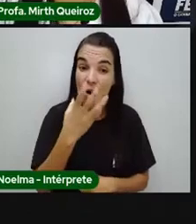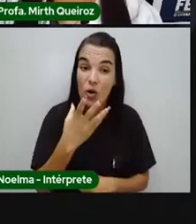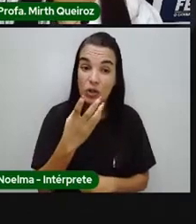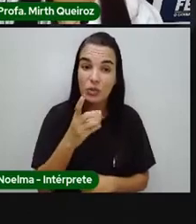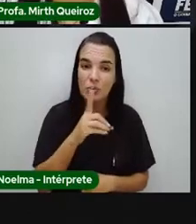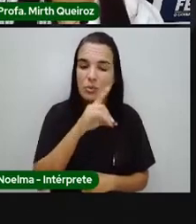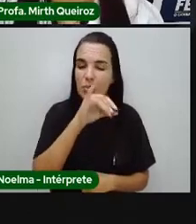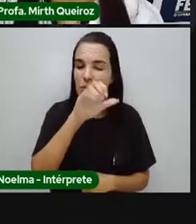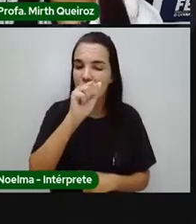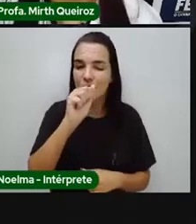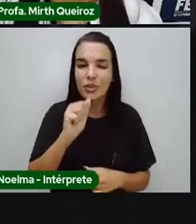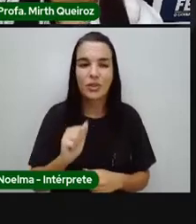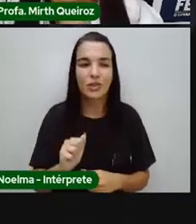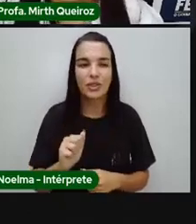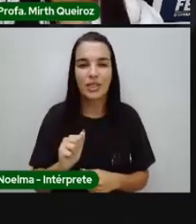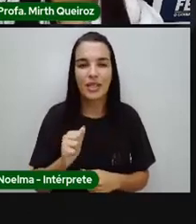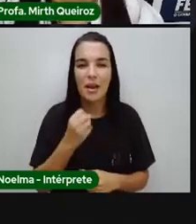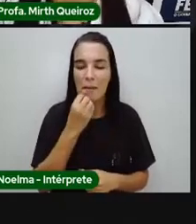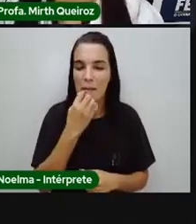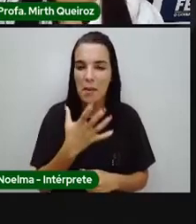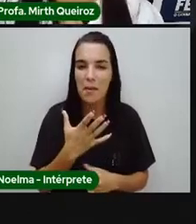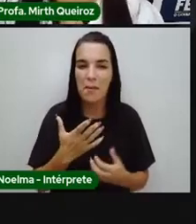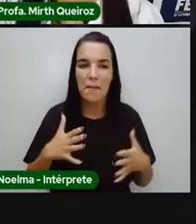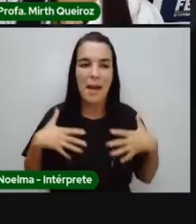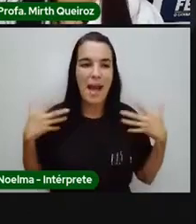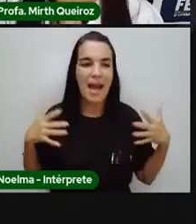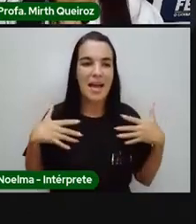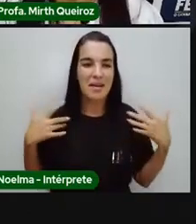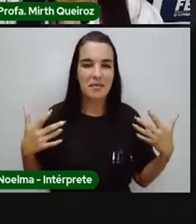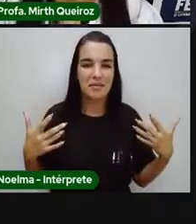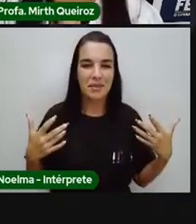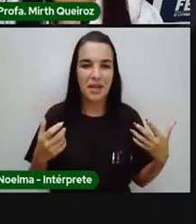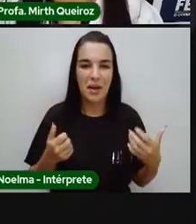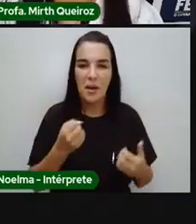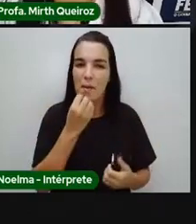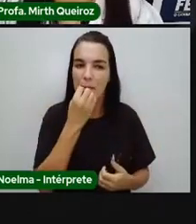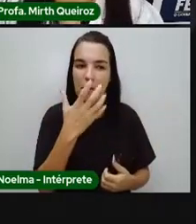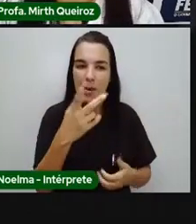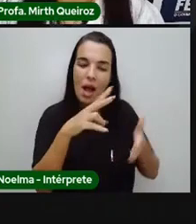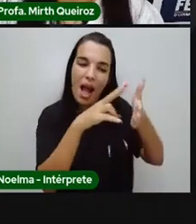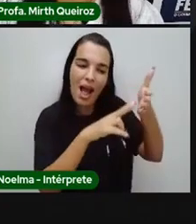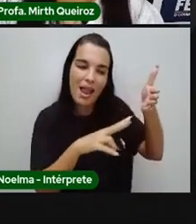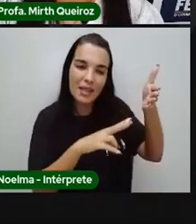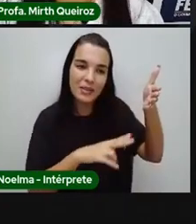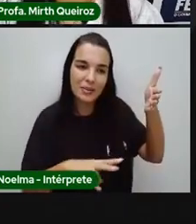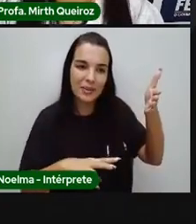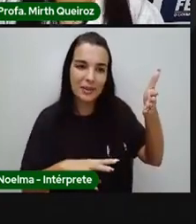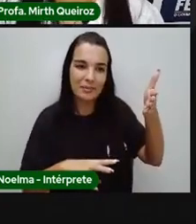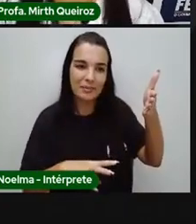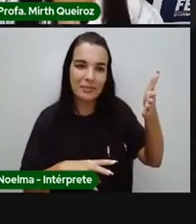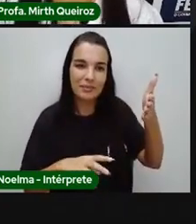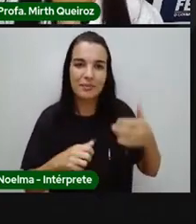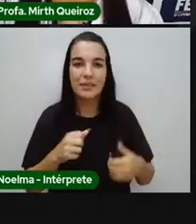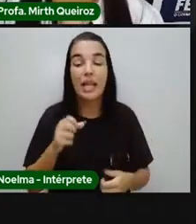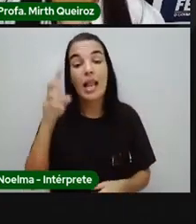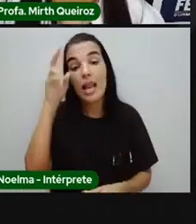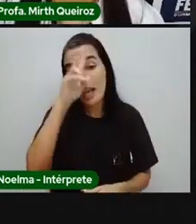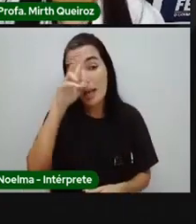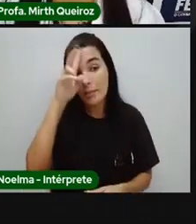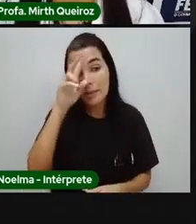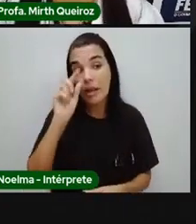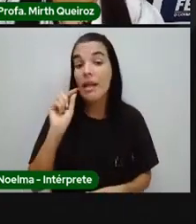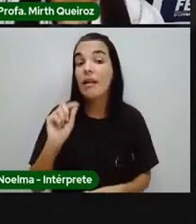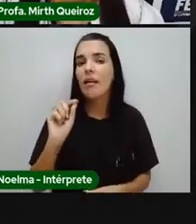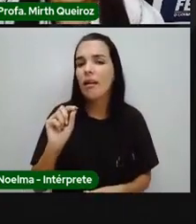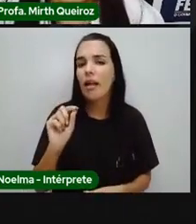excelente, maravilhoso dia e façam uma ótima leitura. lembrando que